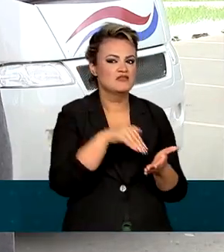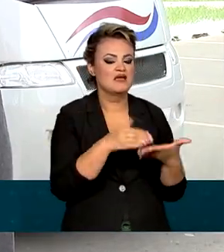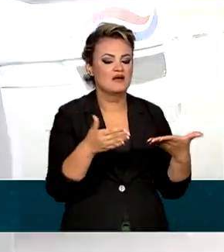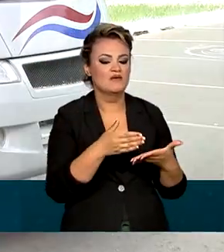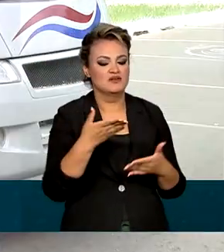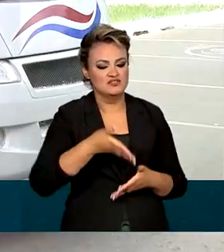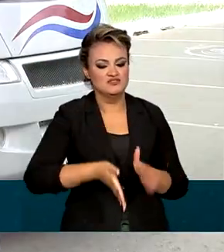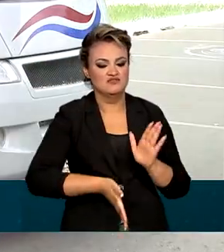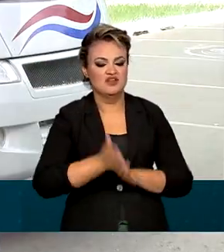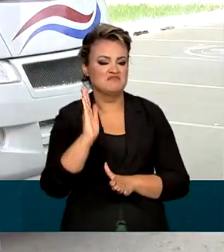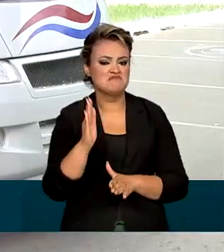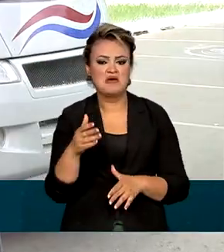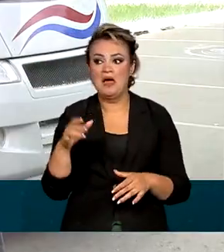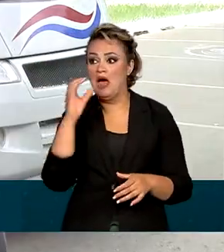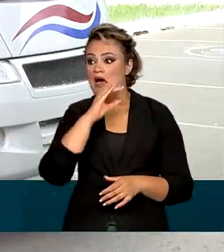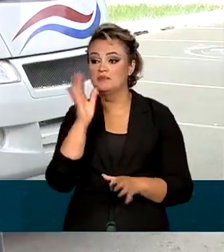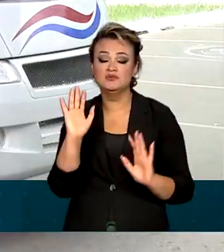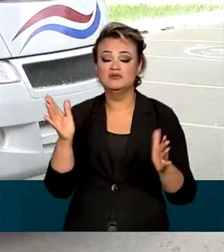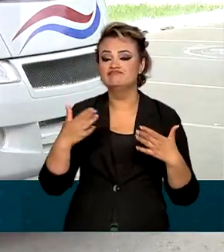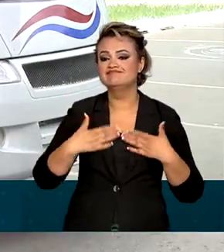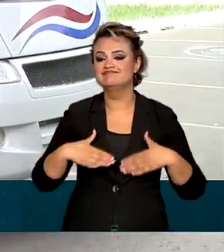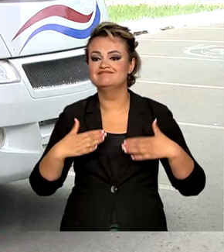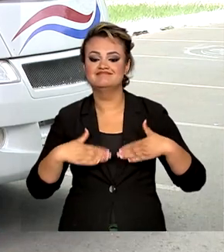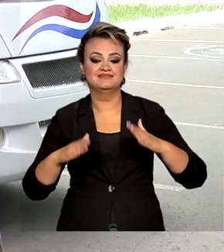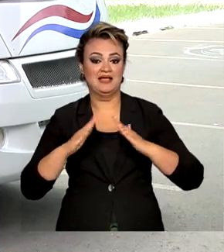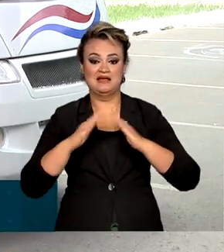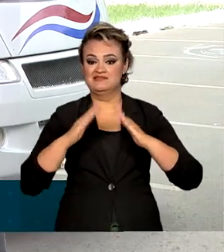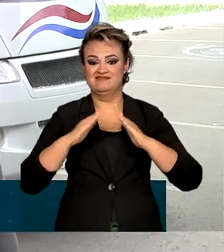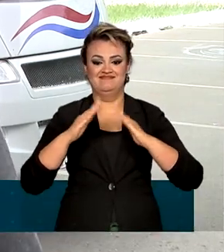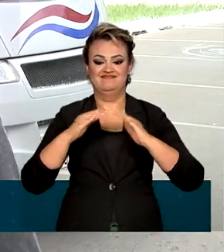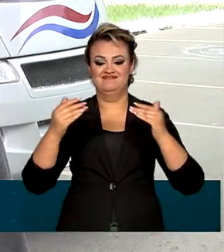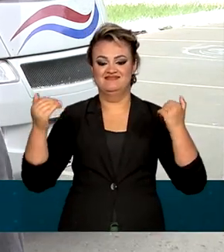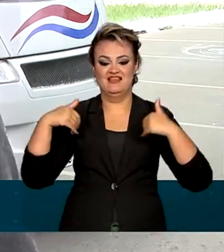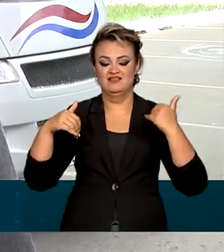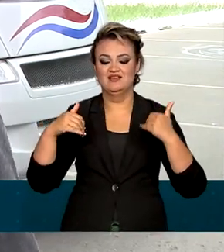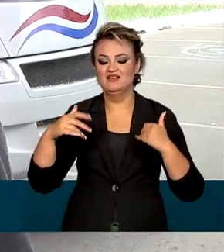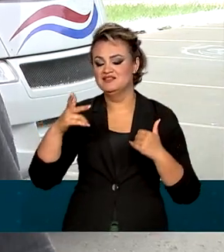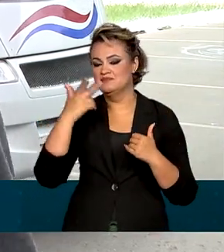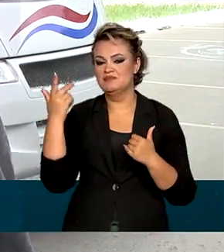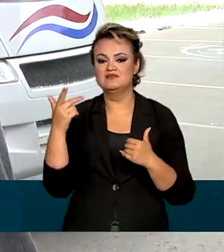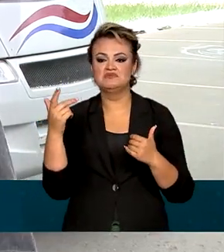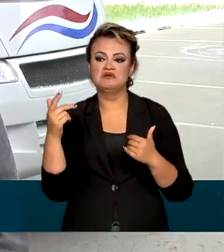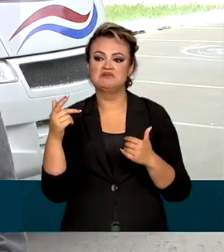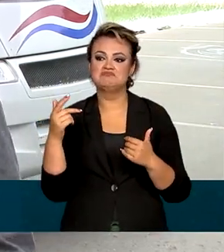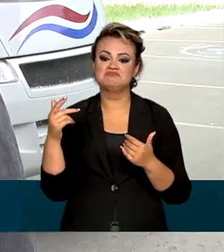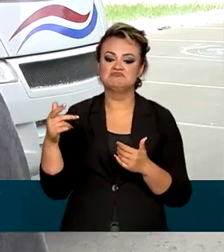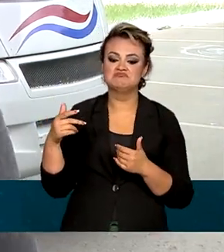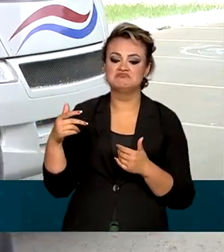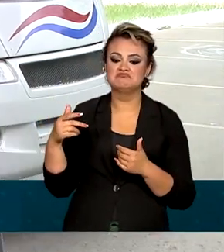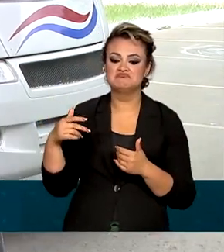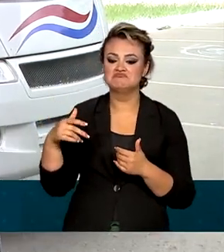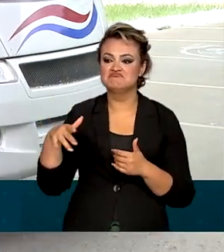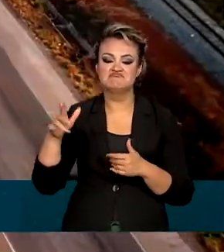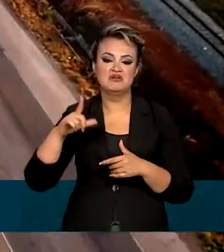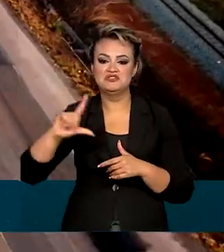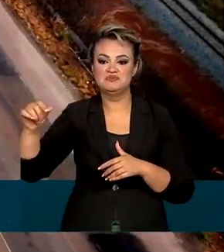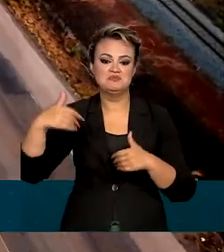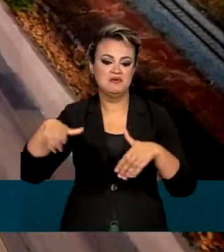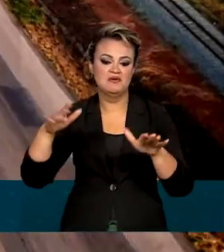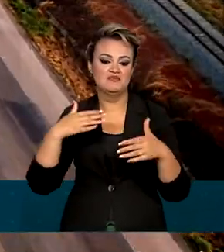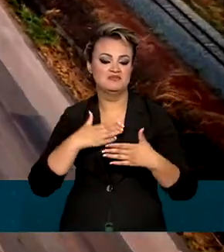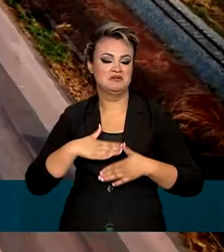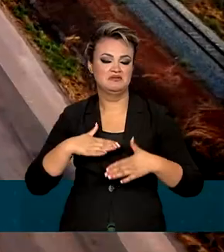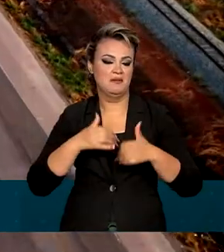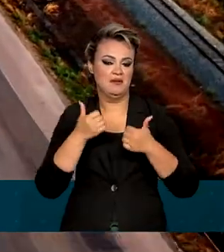pega a estrada sem pressa e você tem casa, né? Se tem alguém ali doido para passar, você deixa embora, você está na sua casa. Com